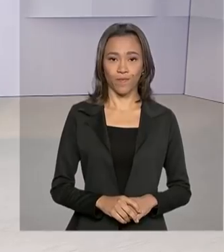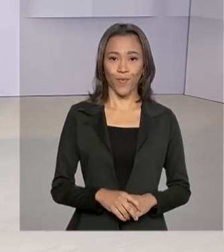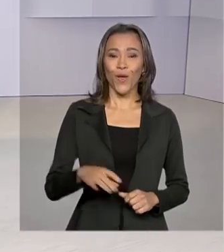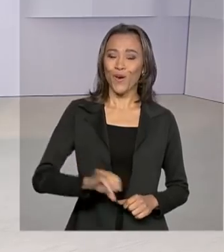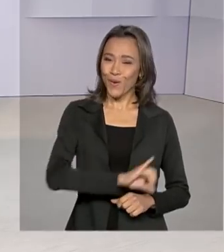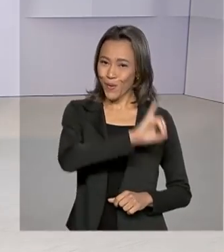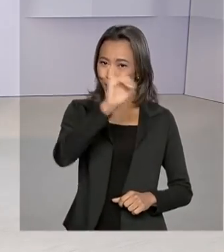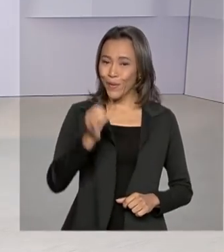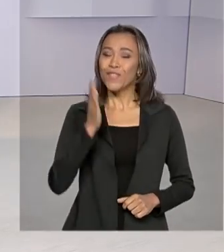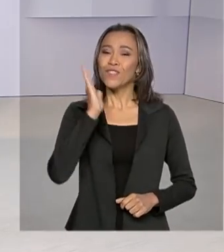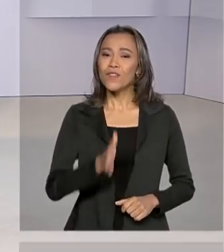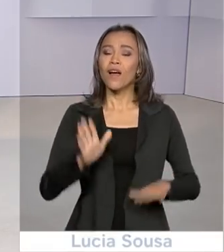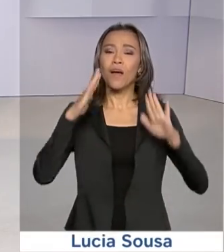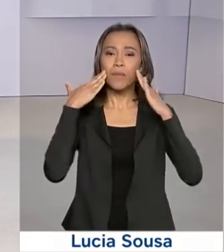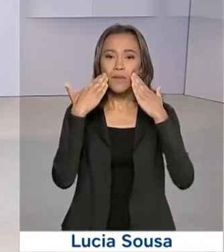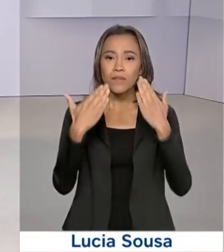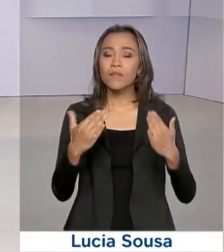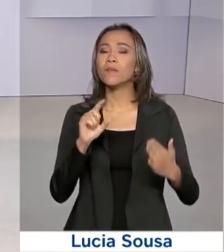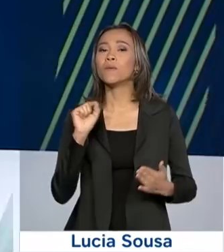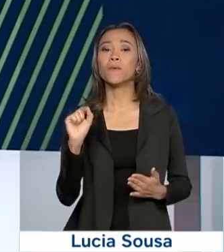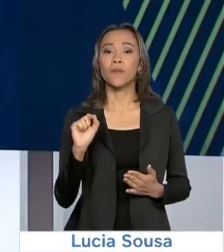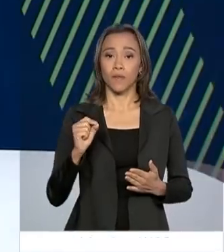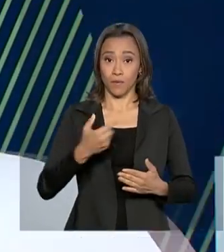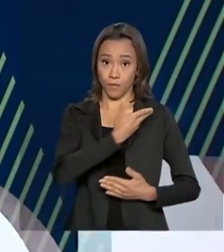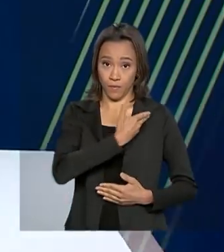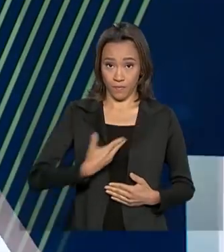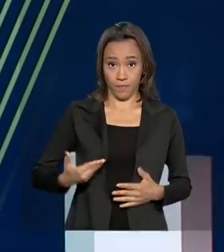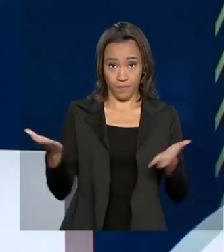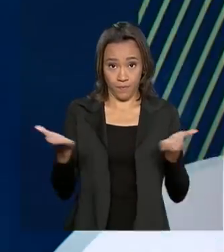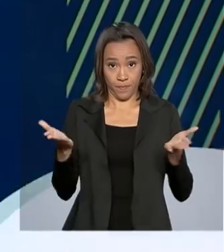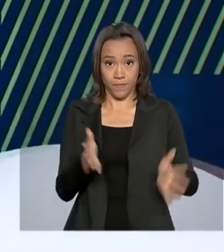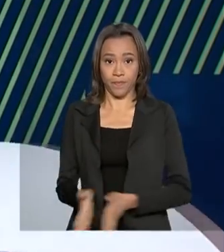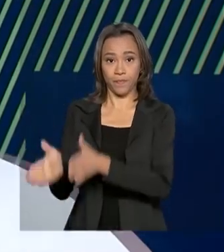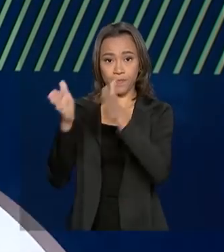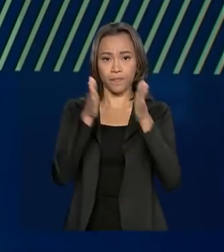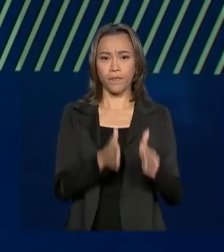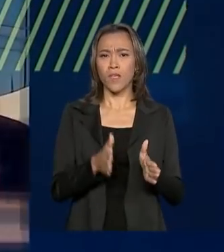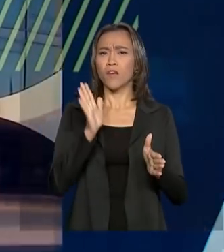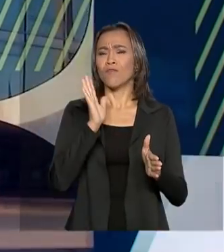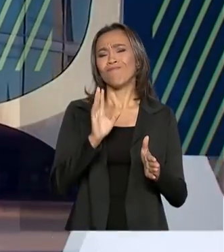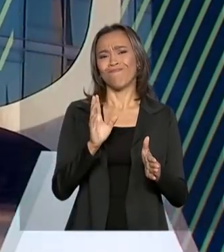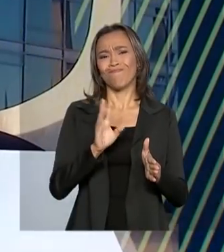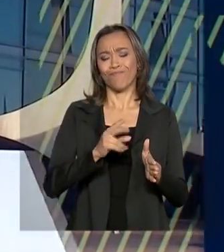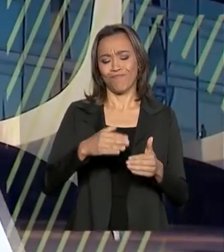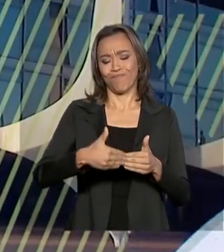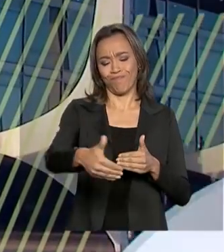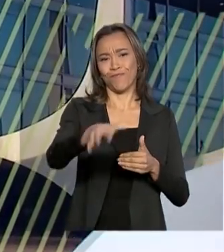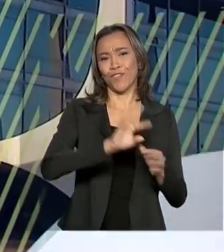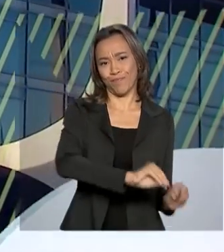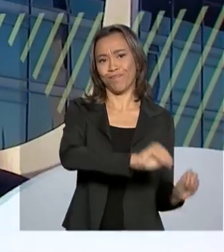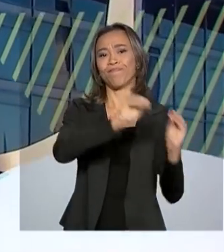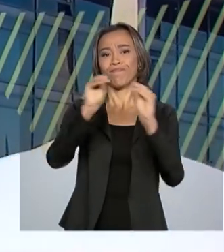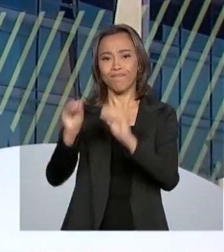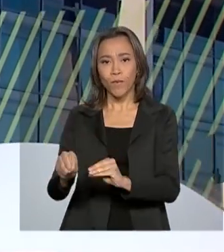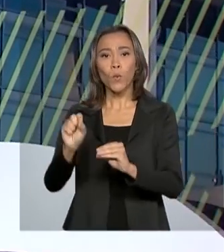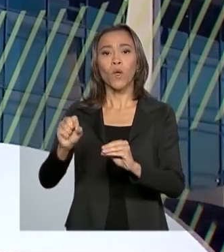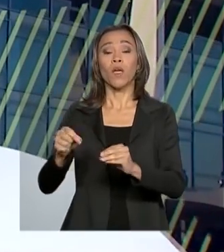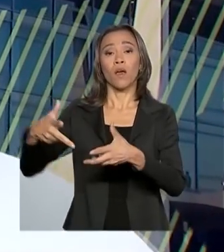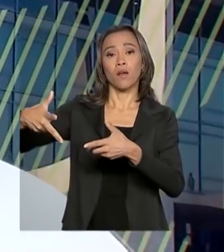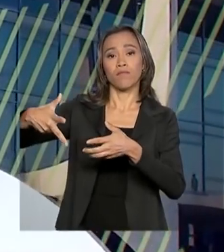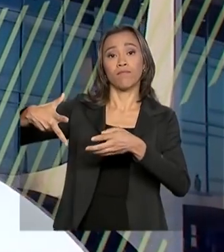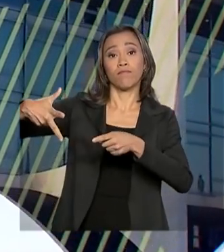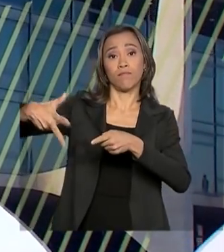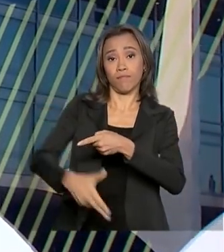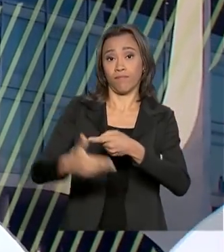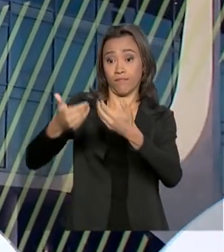Olá, já estamos no ar com o governo agora. Foi adiada a inauguração da nova base brasileira na Antártica. O